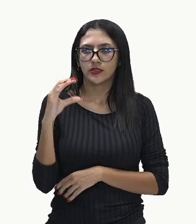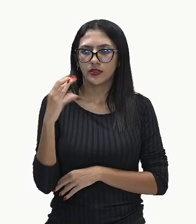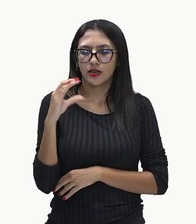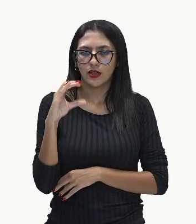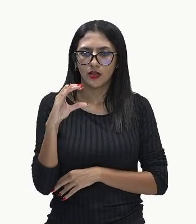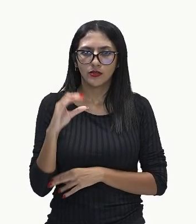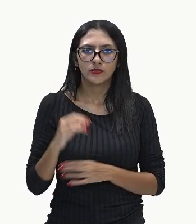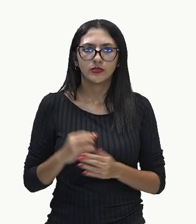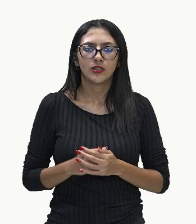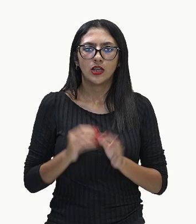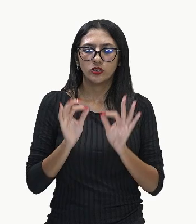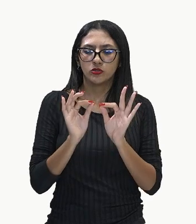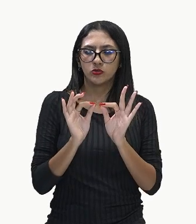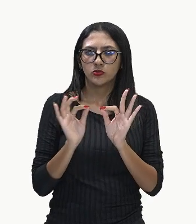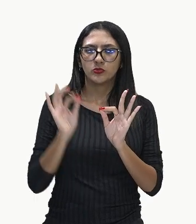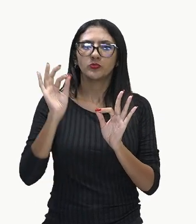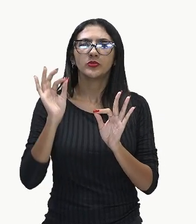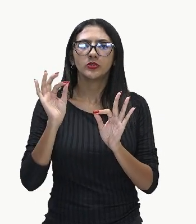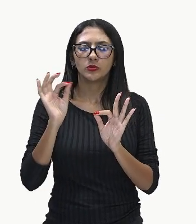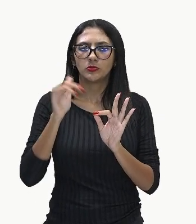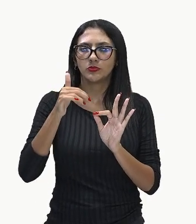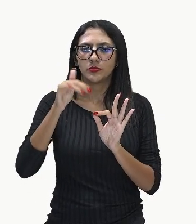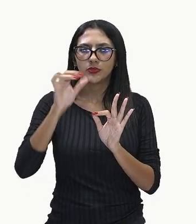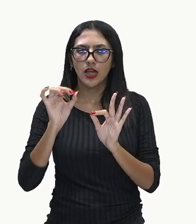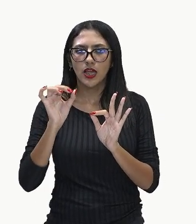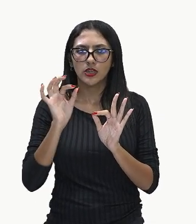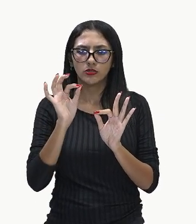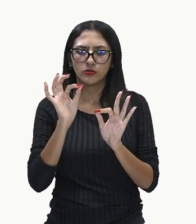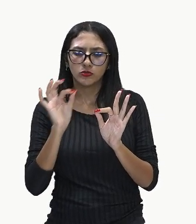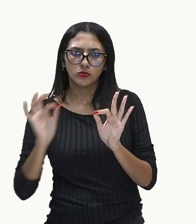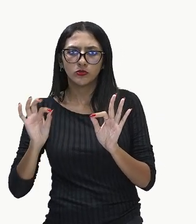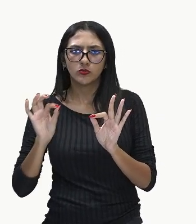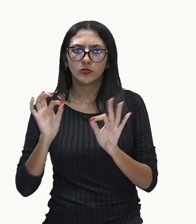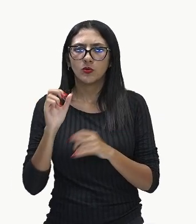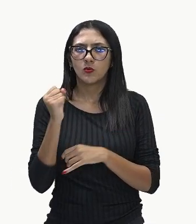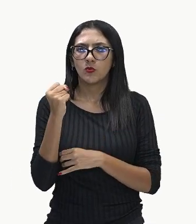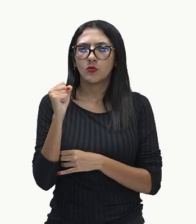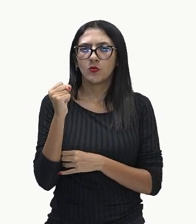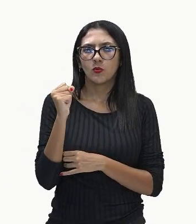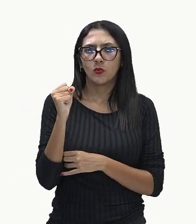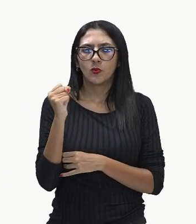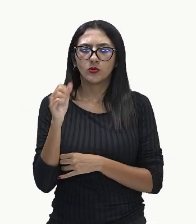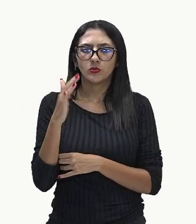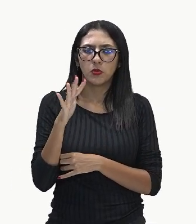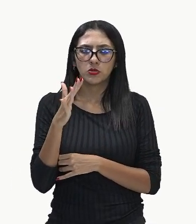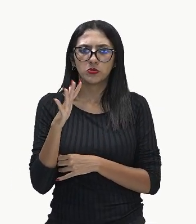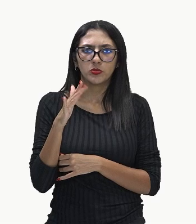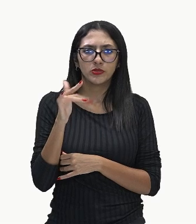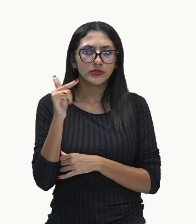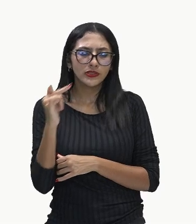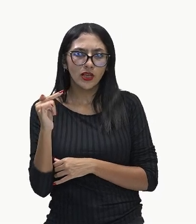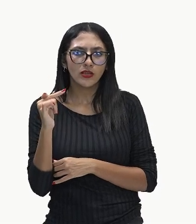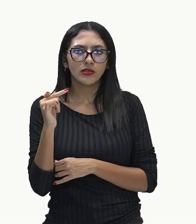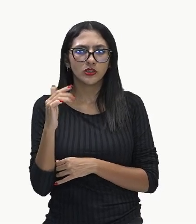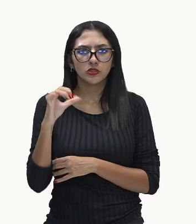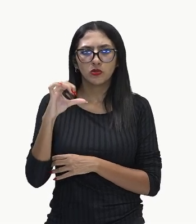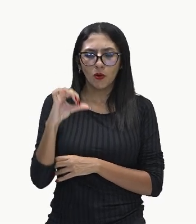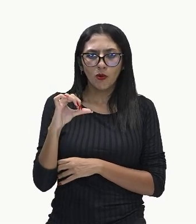sétimo dia, 10, o oitavo dia, entre o 8 e o 10, então, aqui é 9,